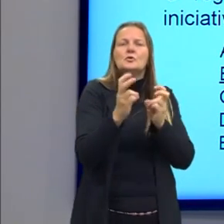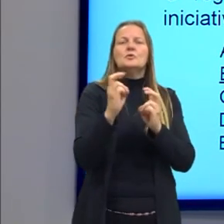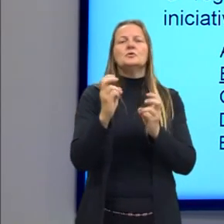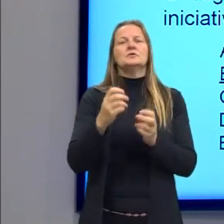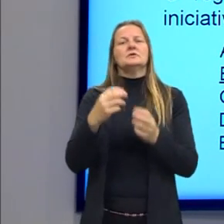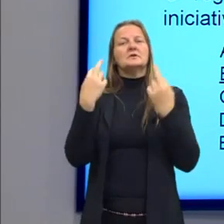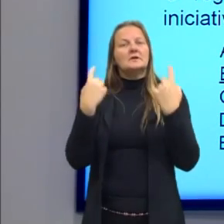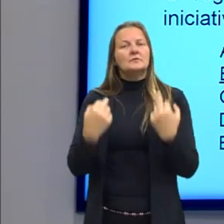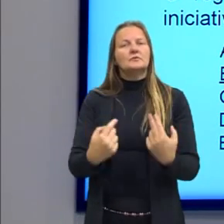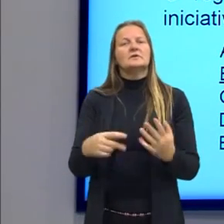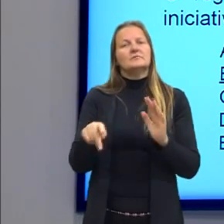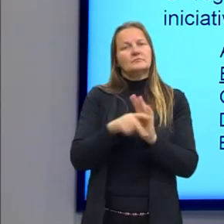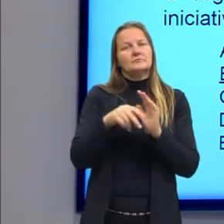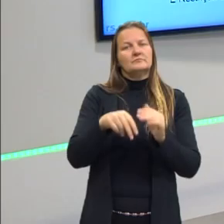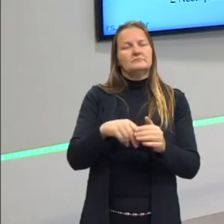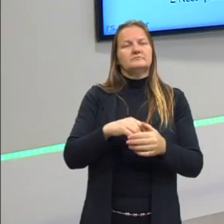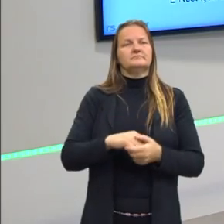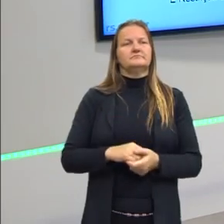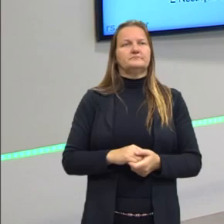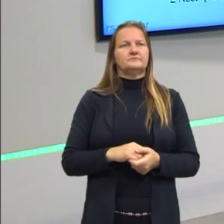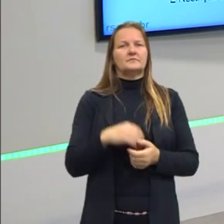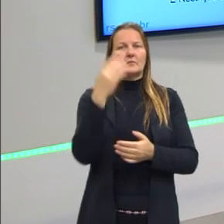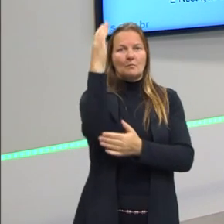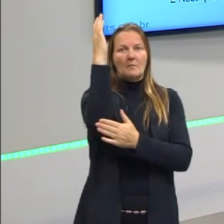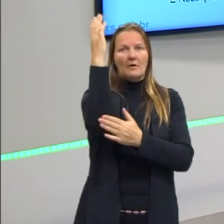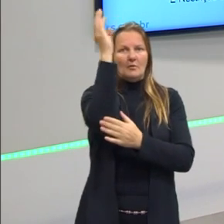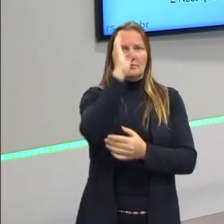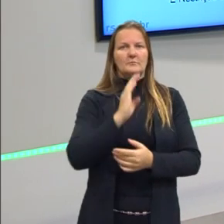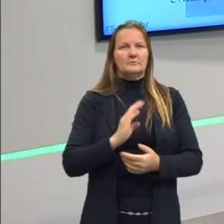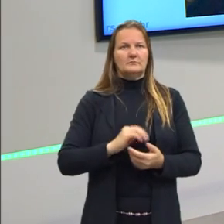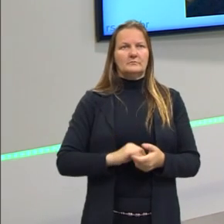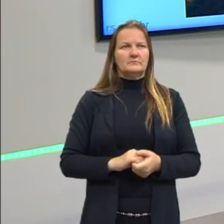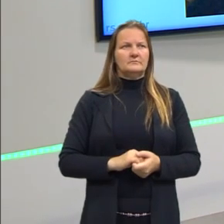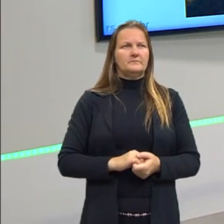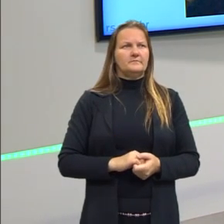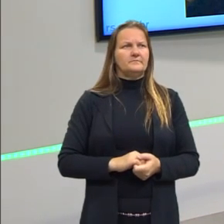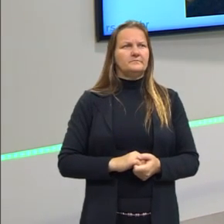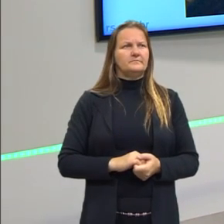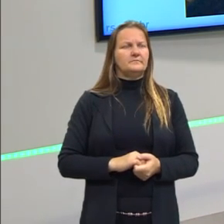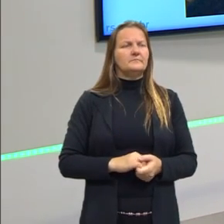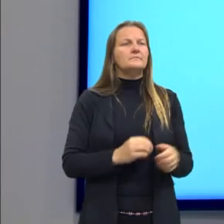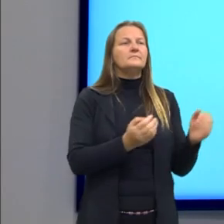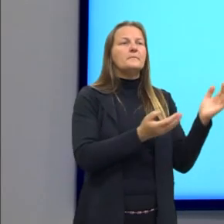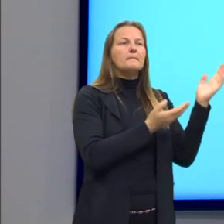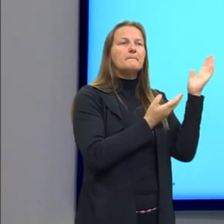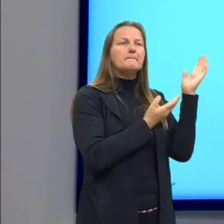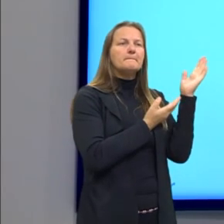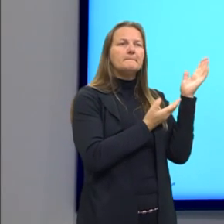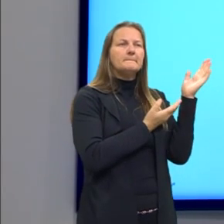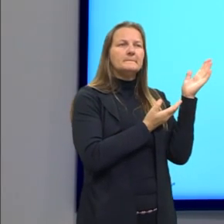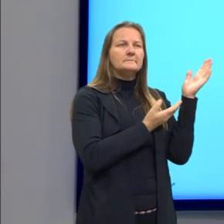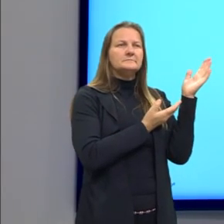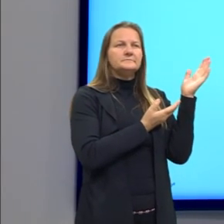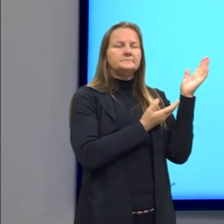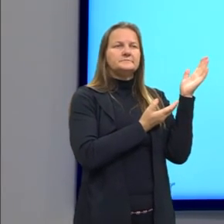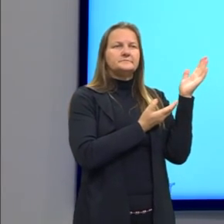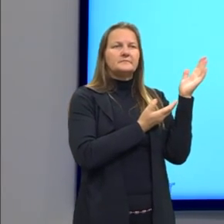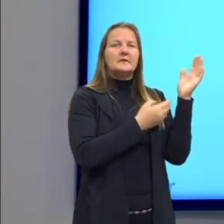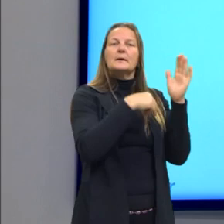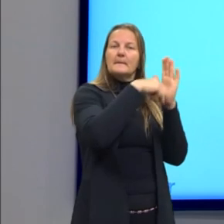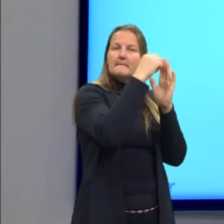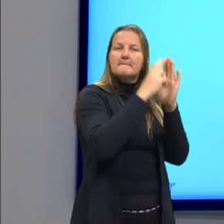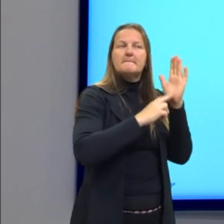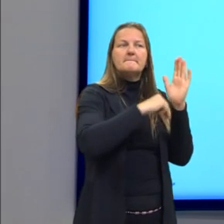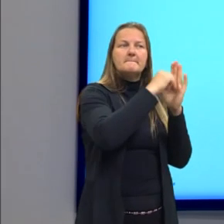de recursos naturais. Nesse caso, o pau-brasil. E aqui, a gente vê uma pintura